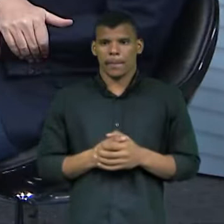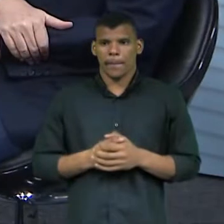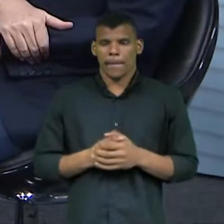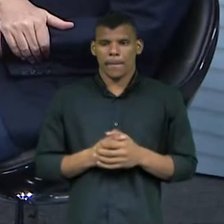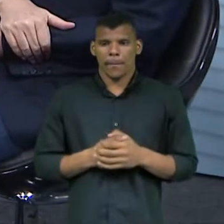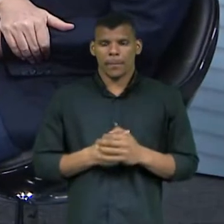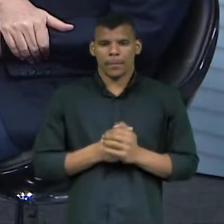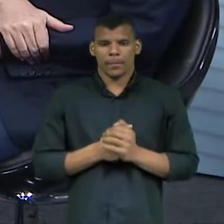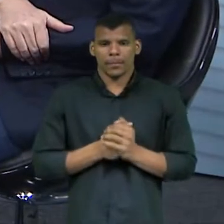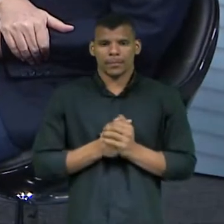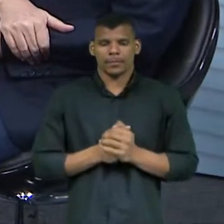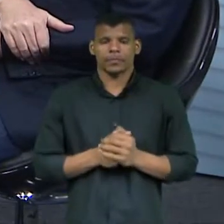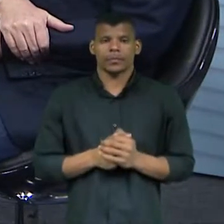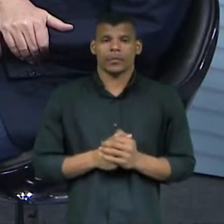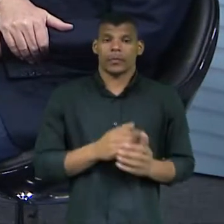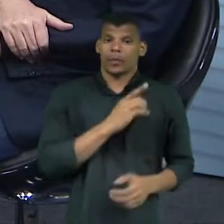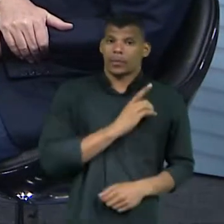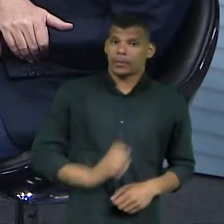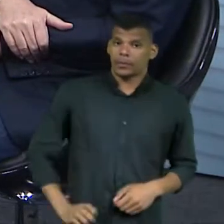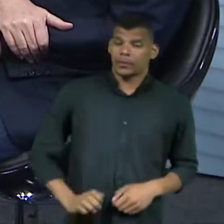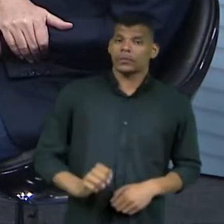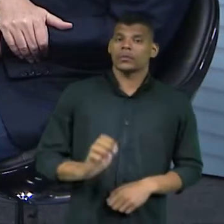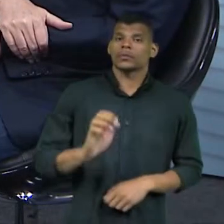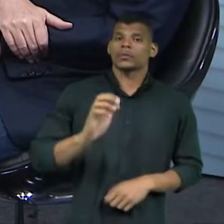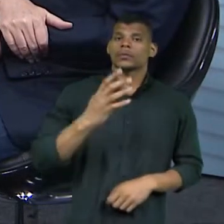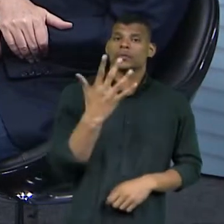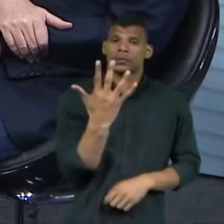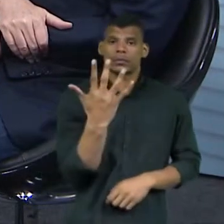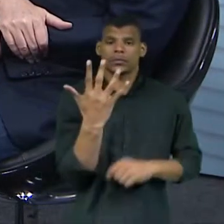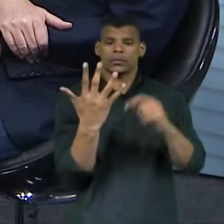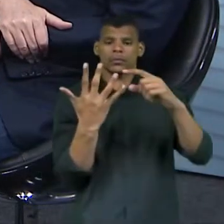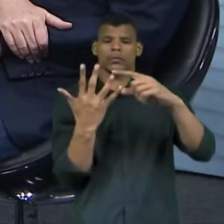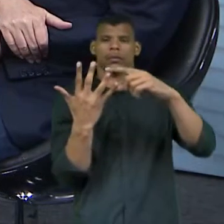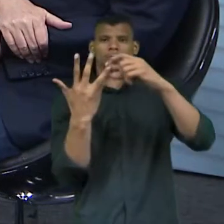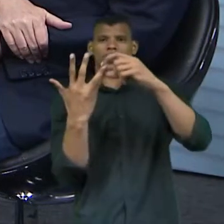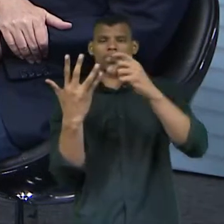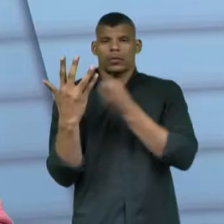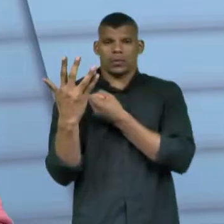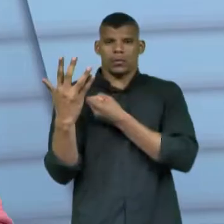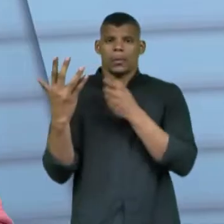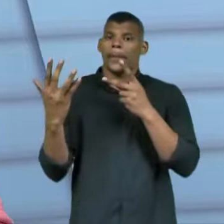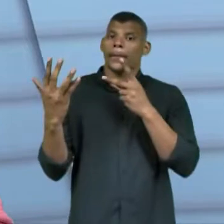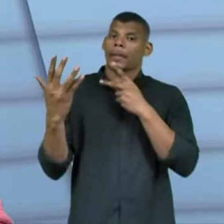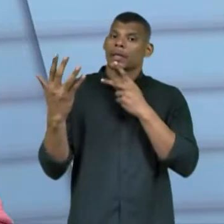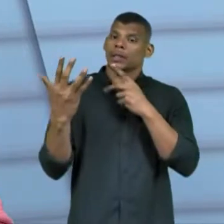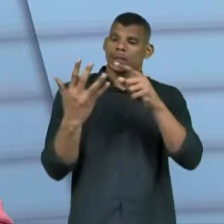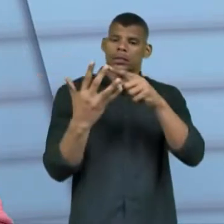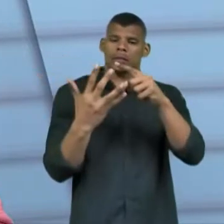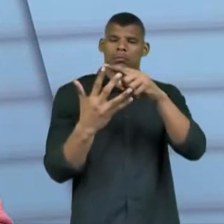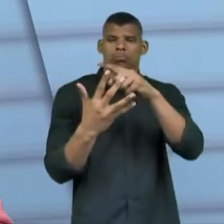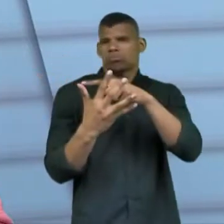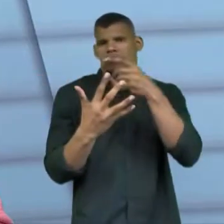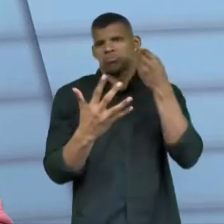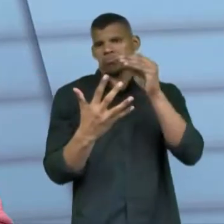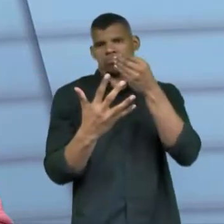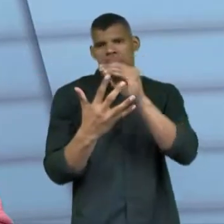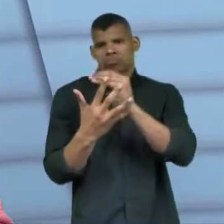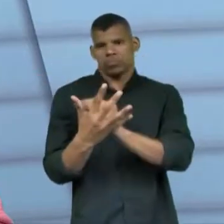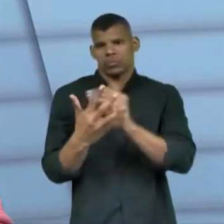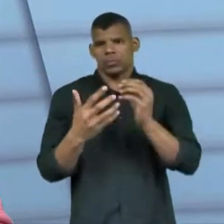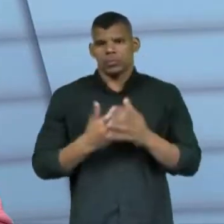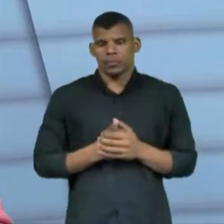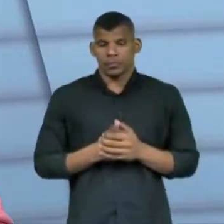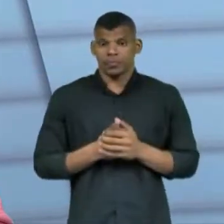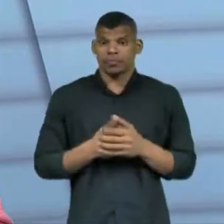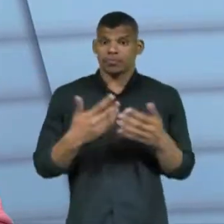complementa. Isso mesmo, é. Então, assim, para essas eleições agora, nós teremos... O eleitor tem que estar muito atento, porque ele vai ter que votar cinco vezes.